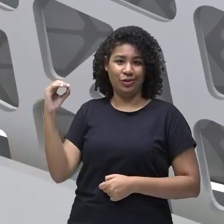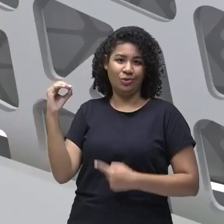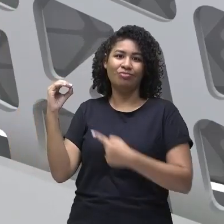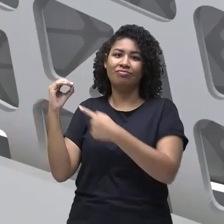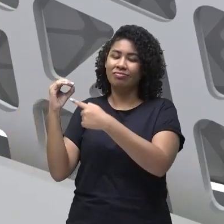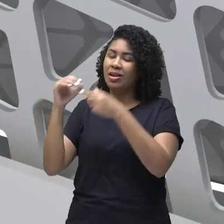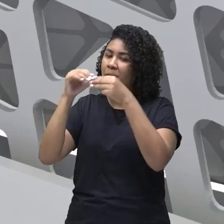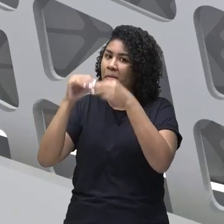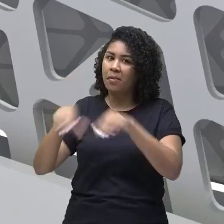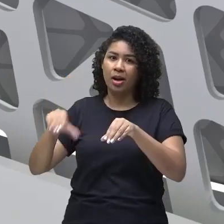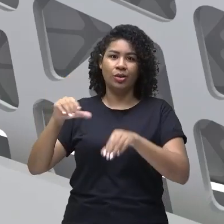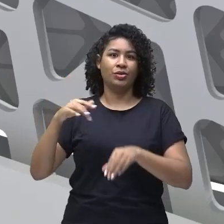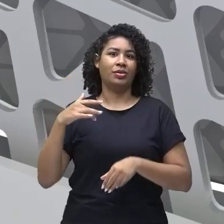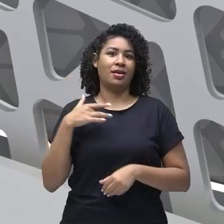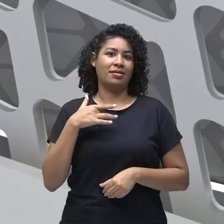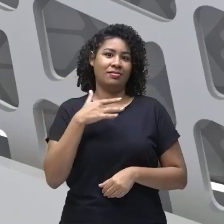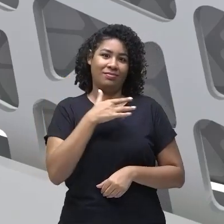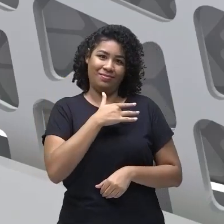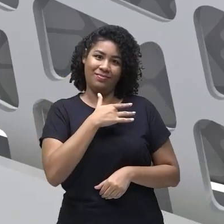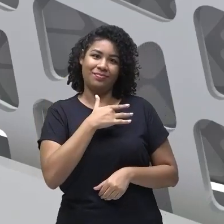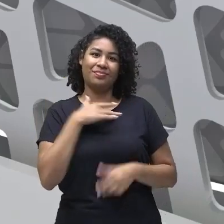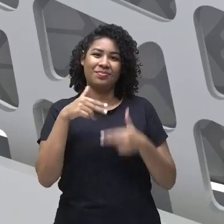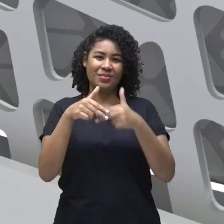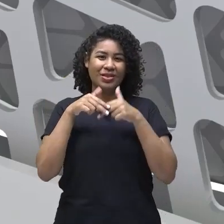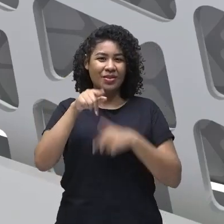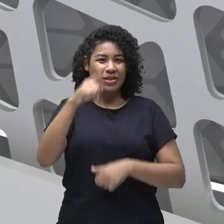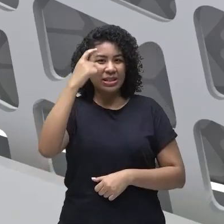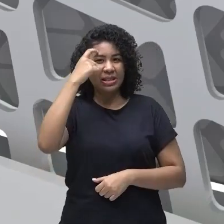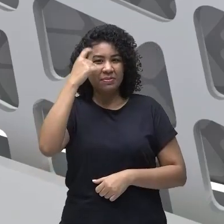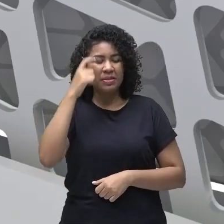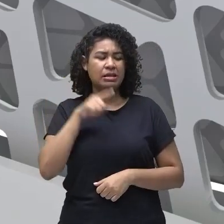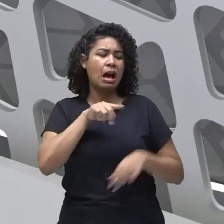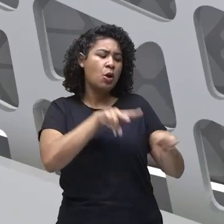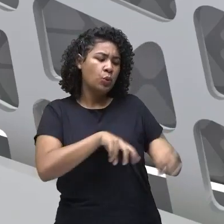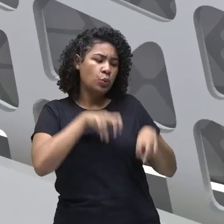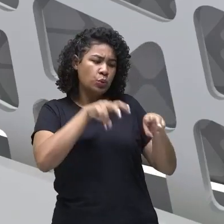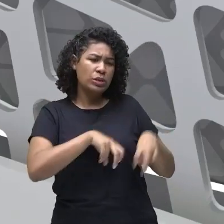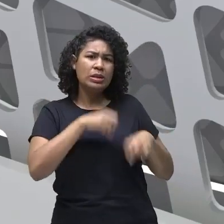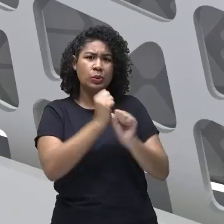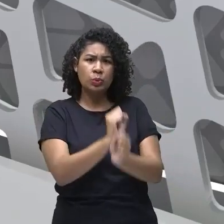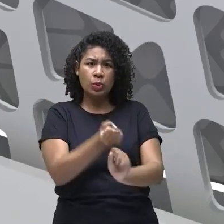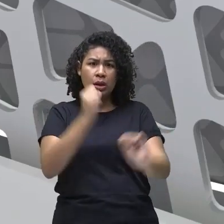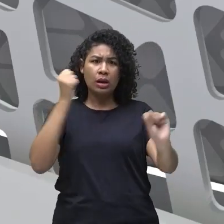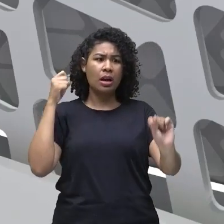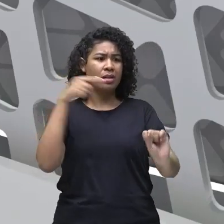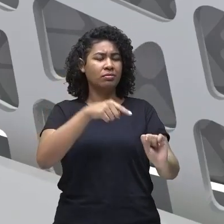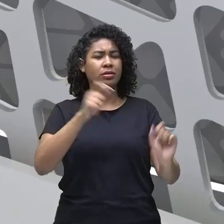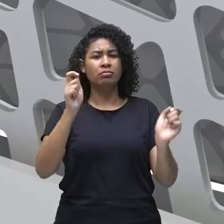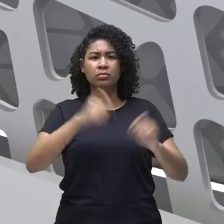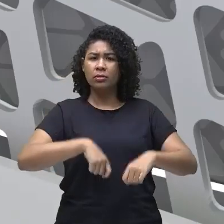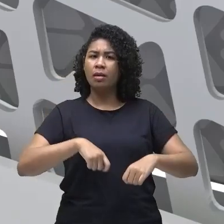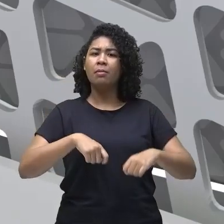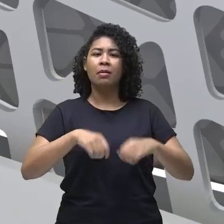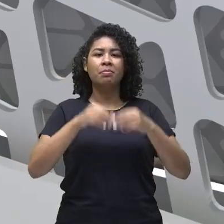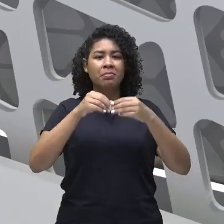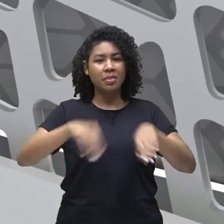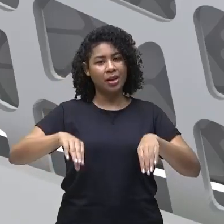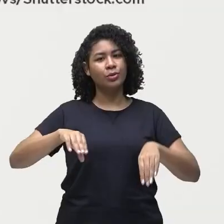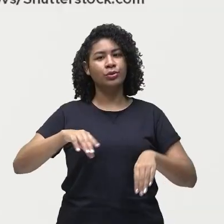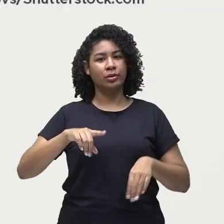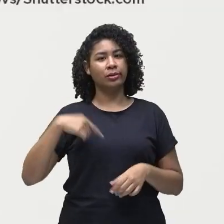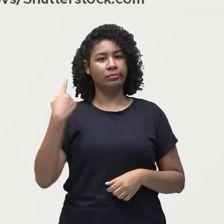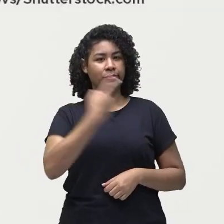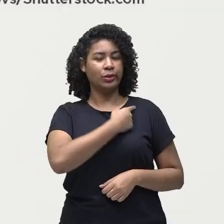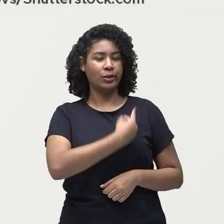Olha só como que uma pequena, uma simples atividade tem impacto na vida de todos. Vamos continuar